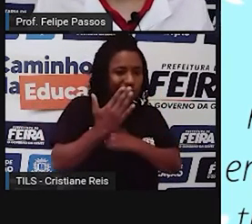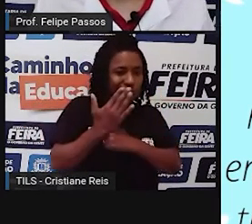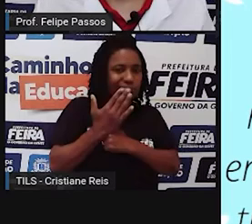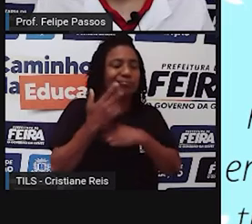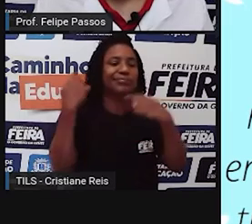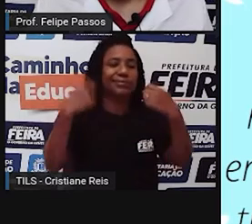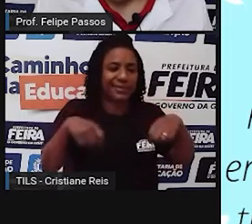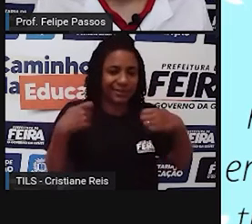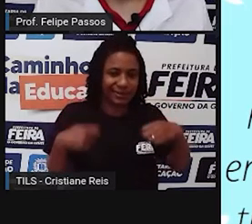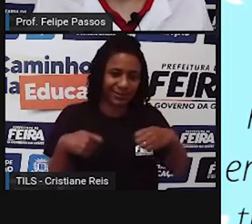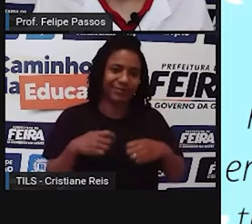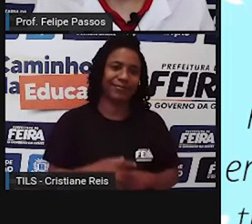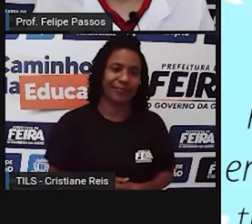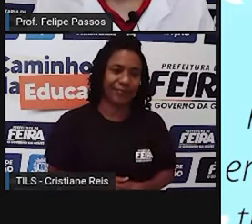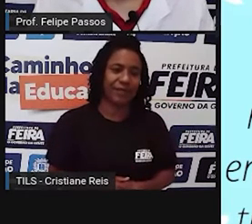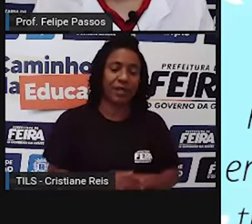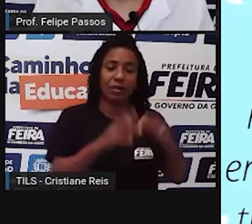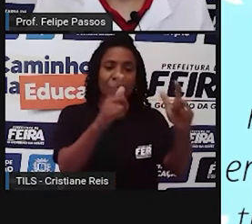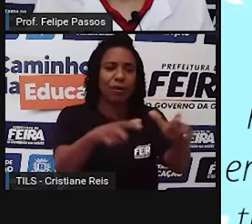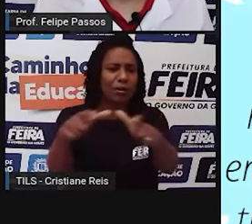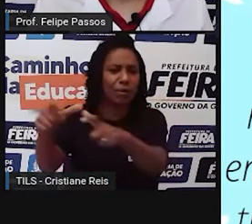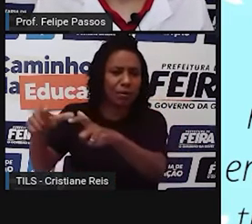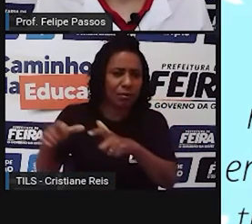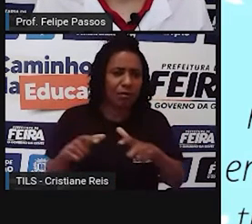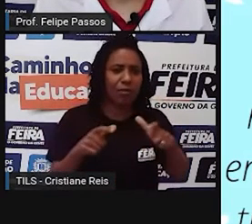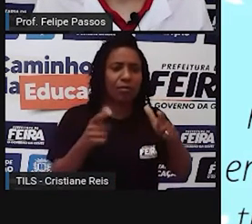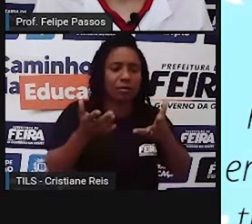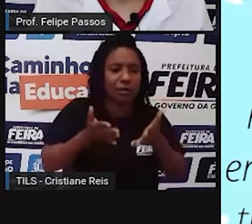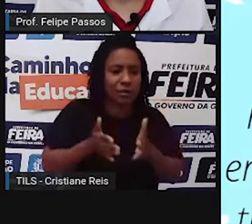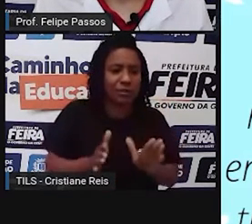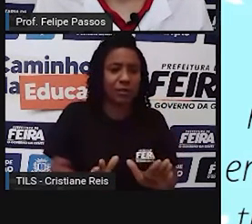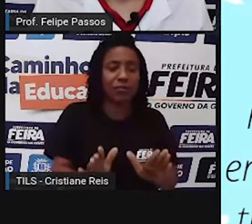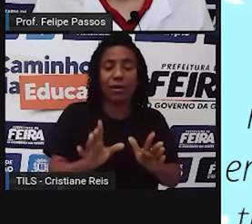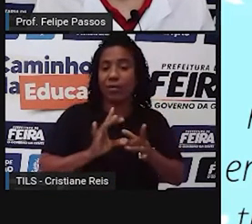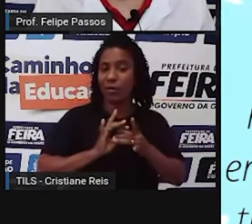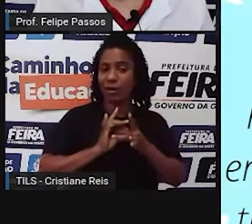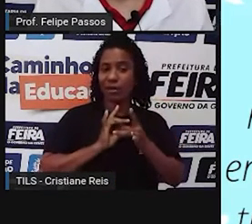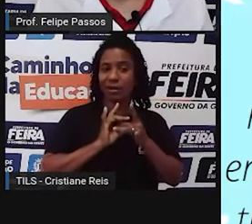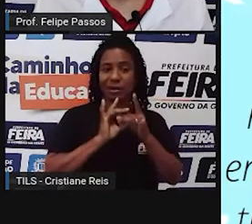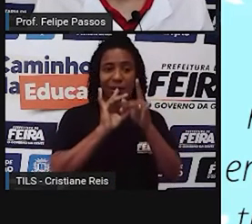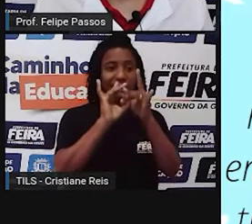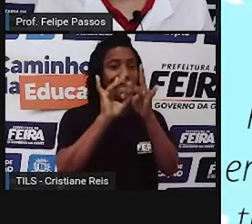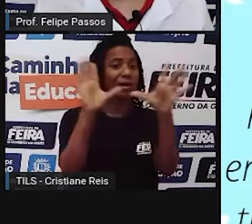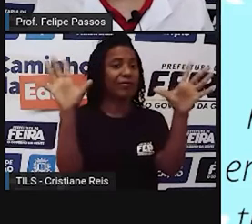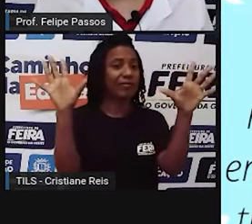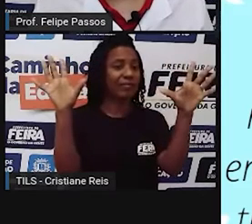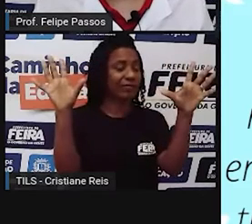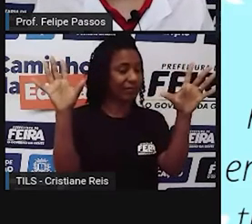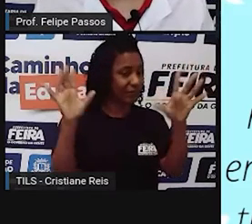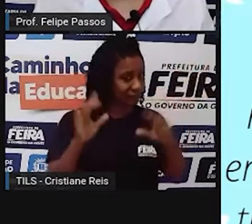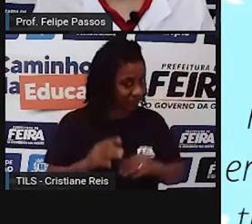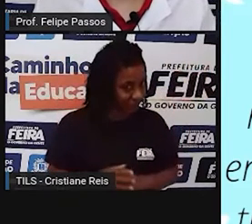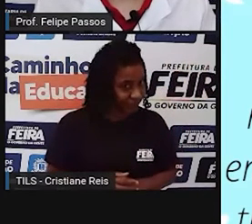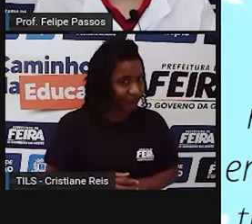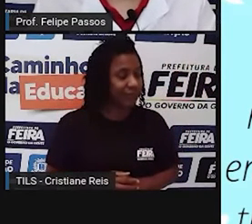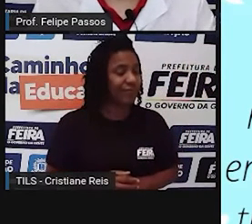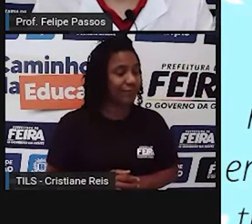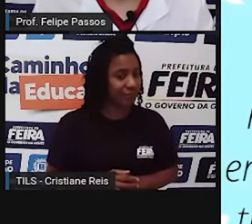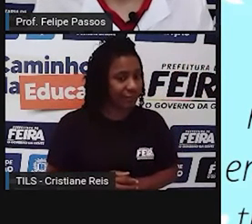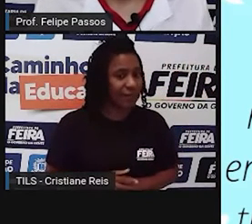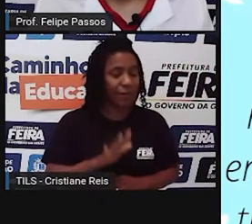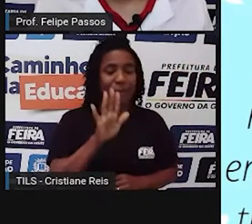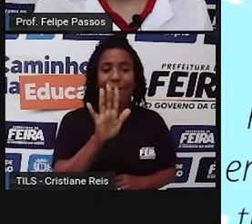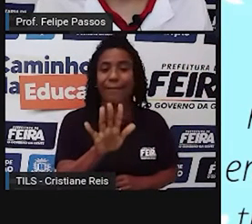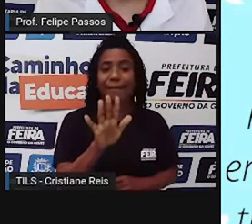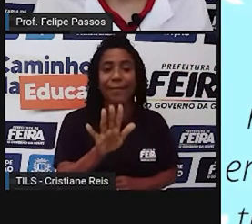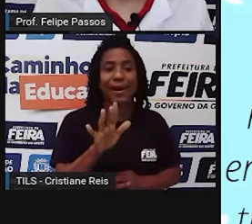nasceu, é um ser humano, você deveria ter direito à sua liberdade. Claro que a gente, existe aí, né,